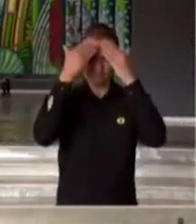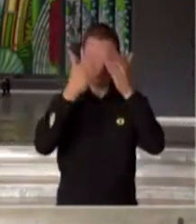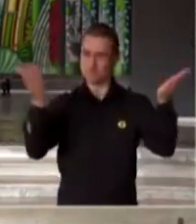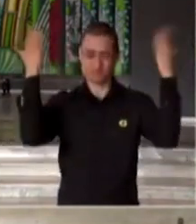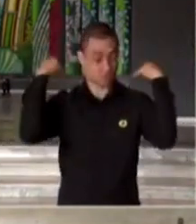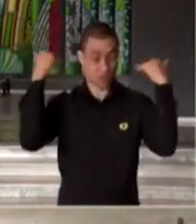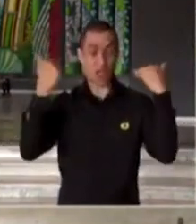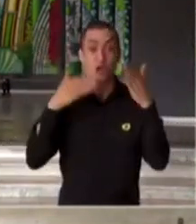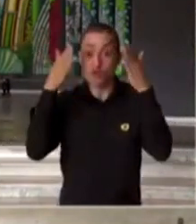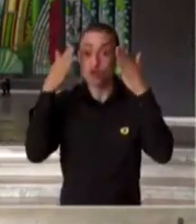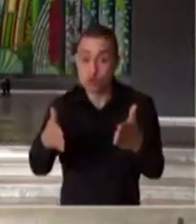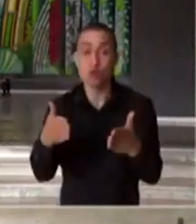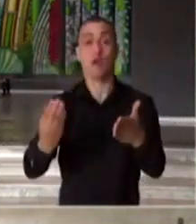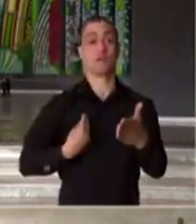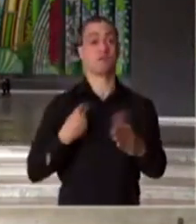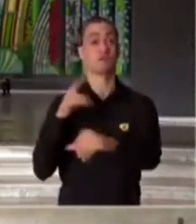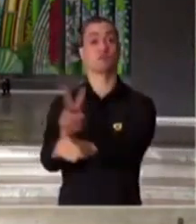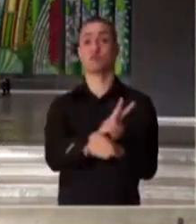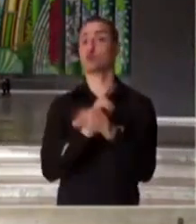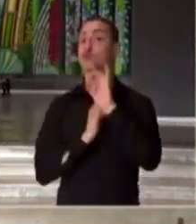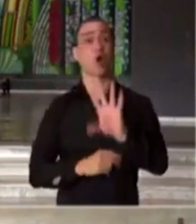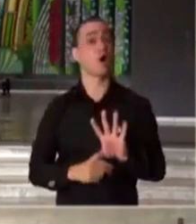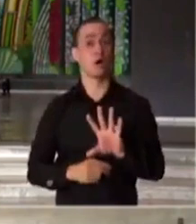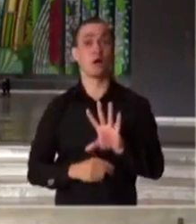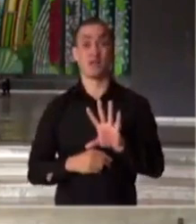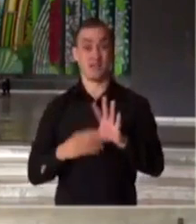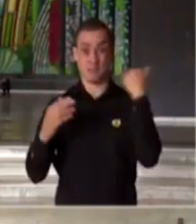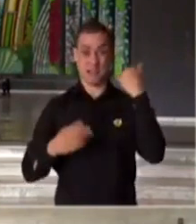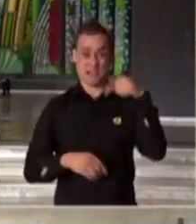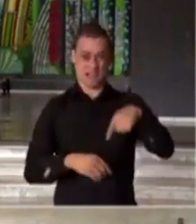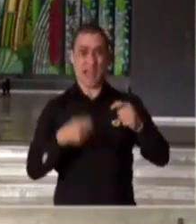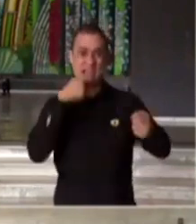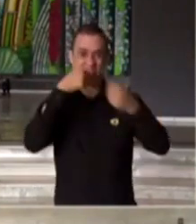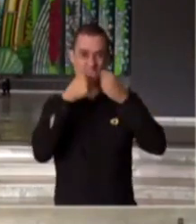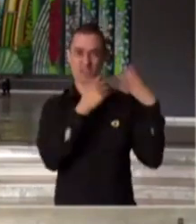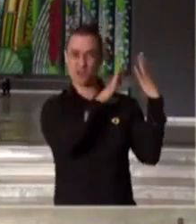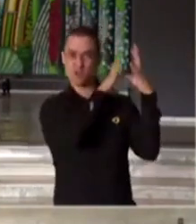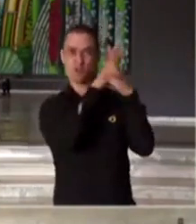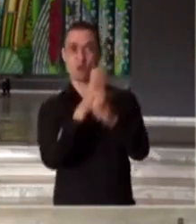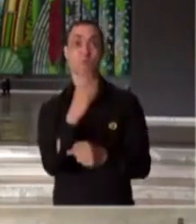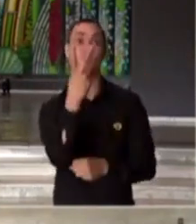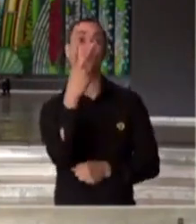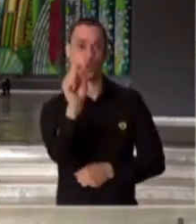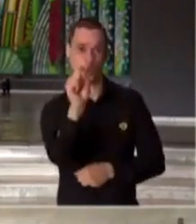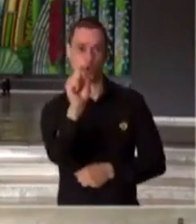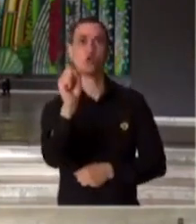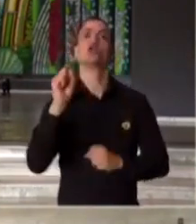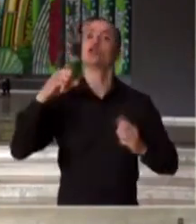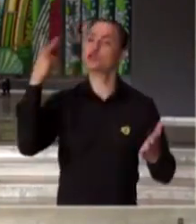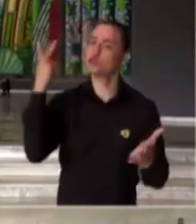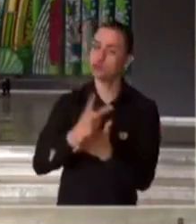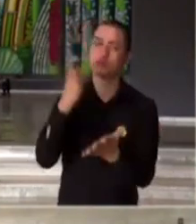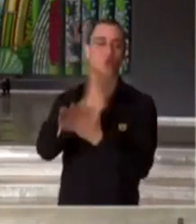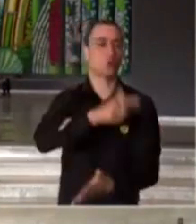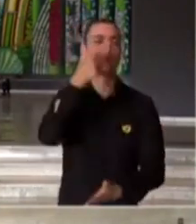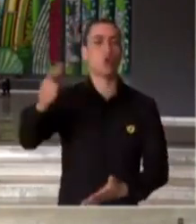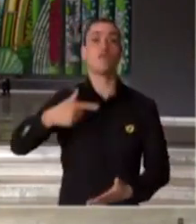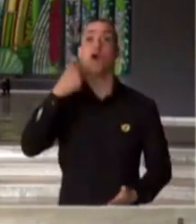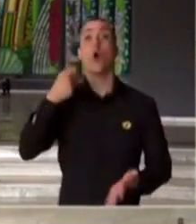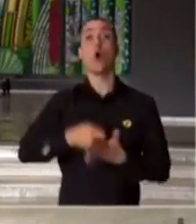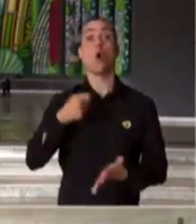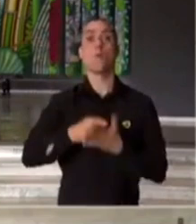é proteger vidas. Desde o início, essa é a 28ª coletiva de imprensa, todas elas, nós temos dito, a nossa obrigação